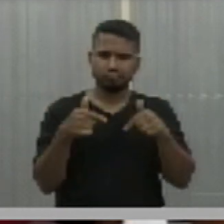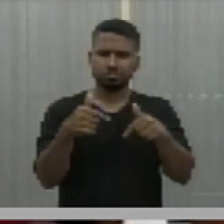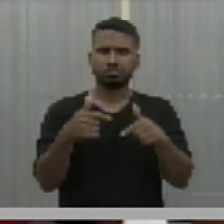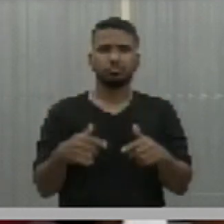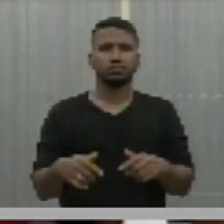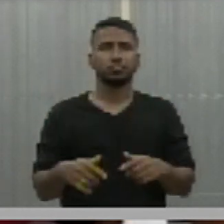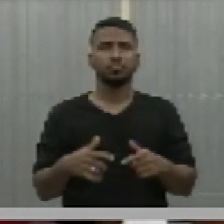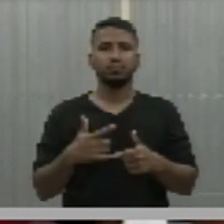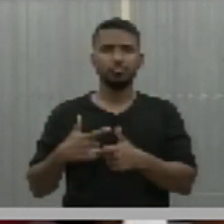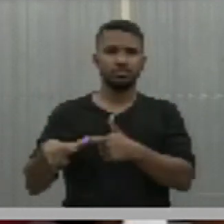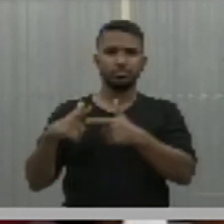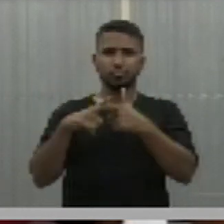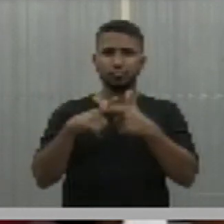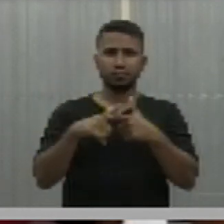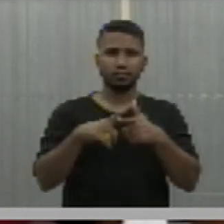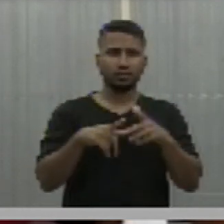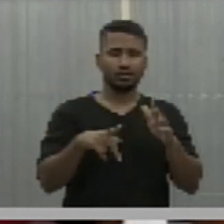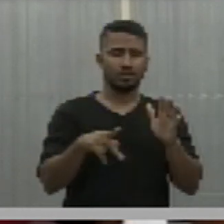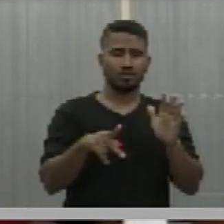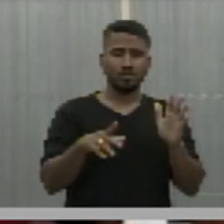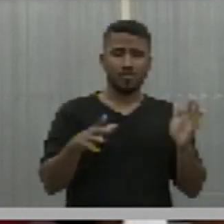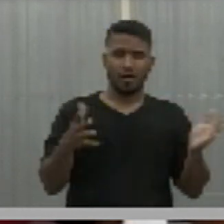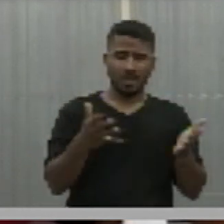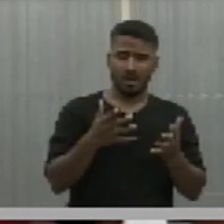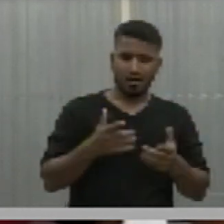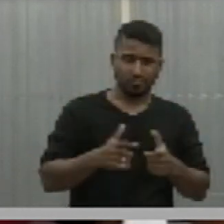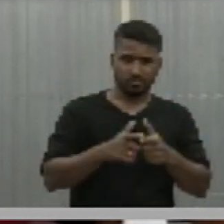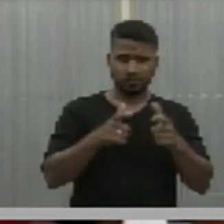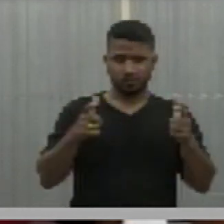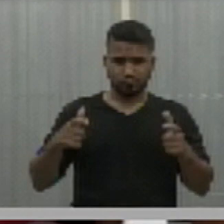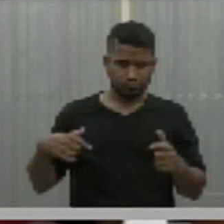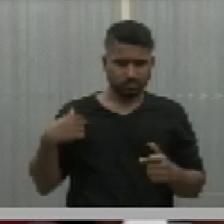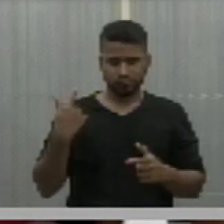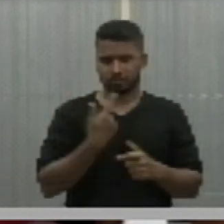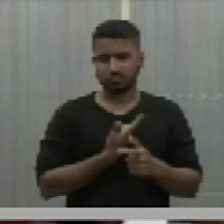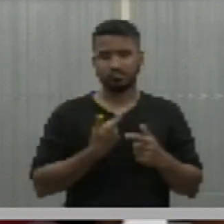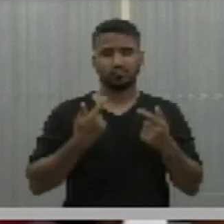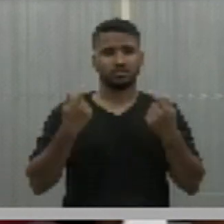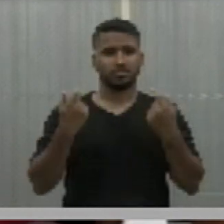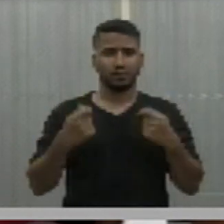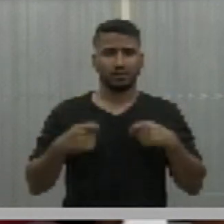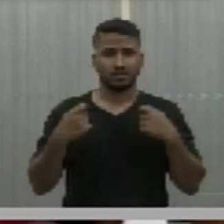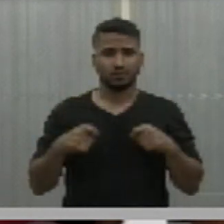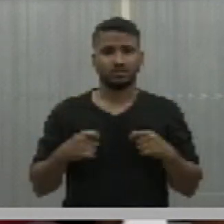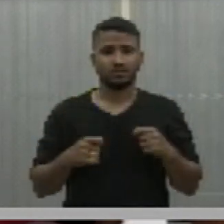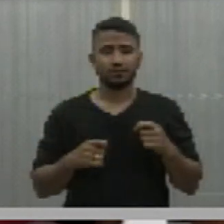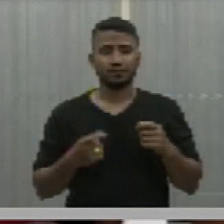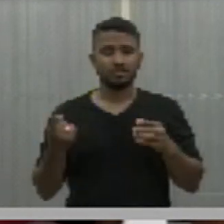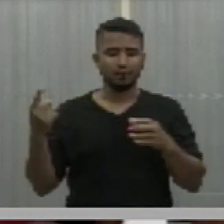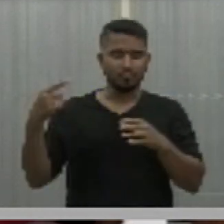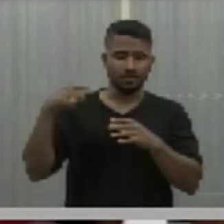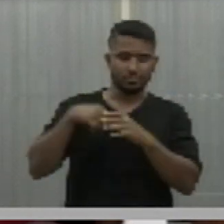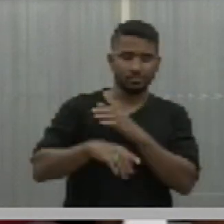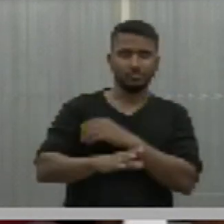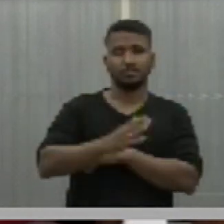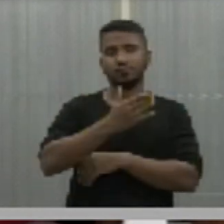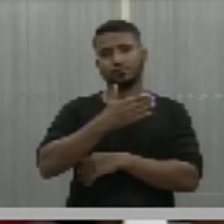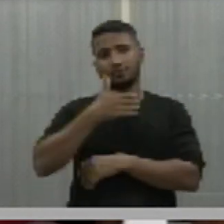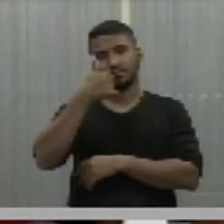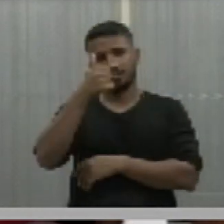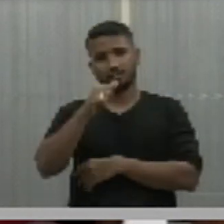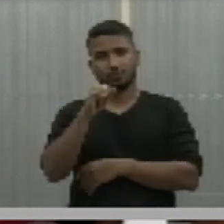os problemas de regulação vêm aumentando e a gente precisa aprofundar melhor, inclusive,